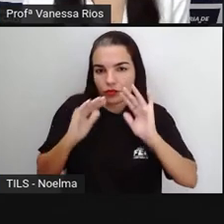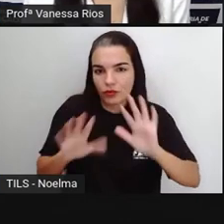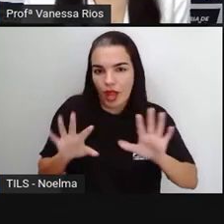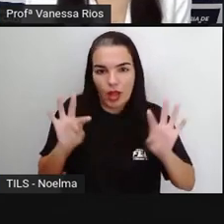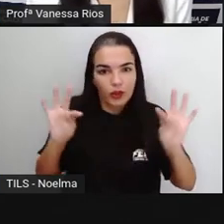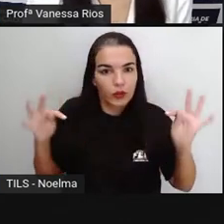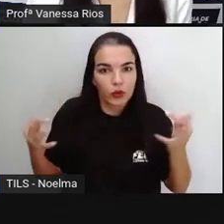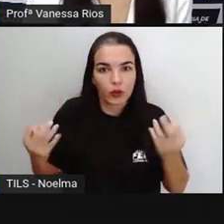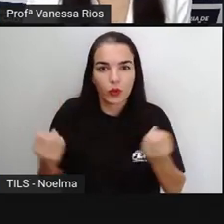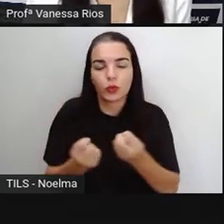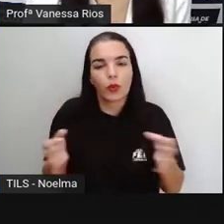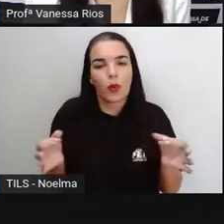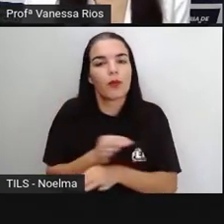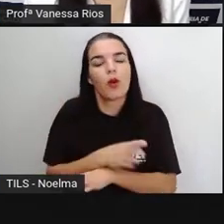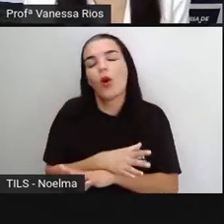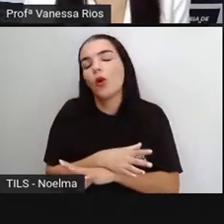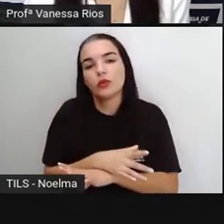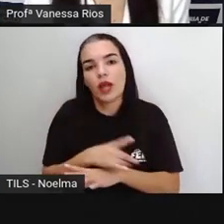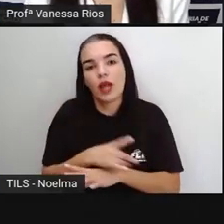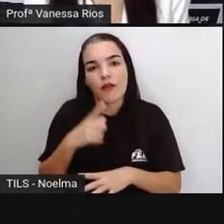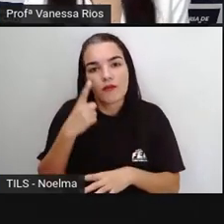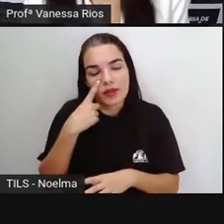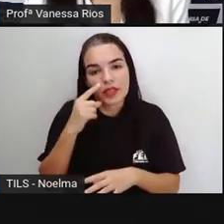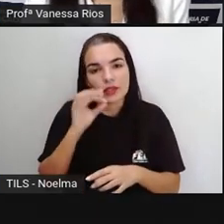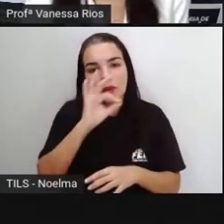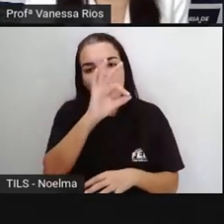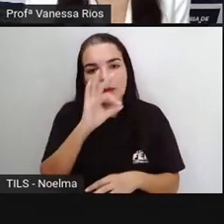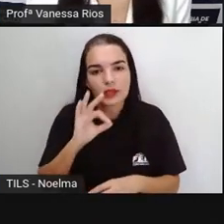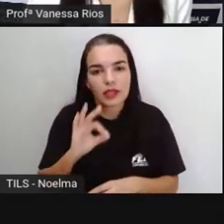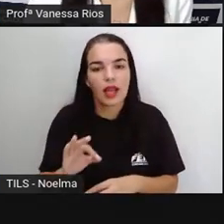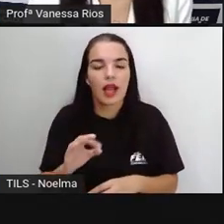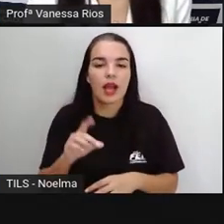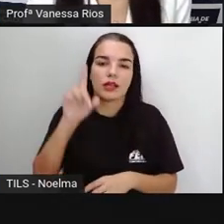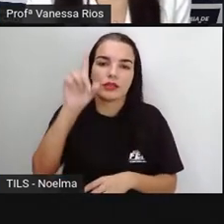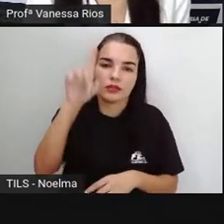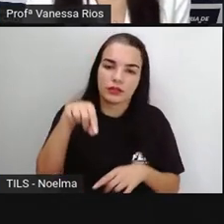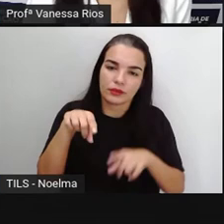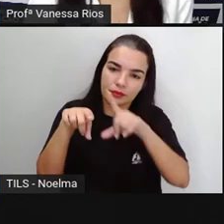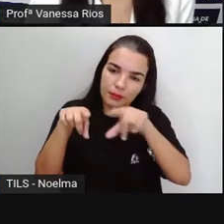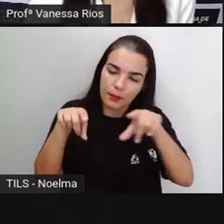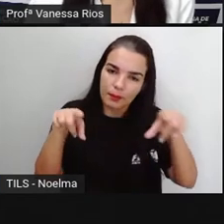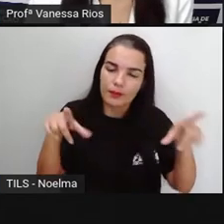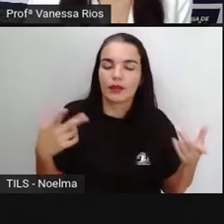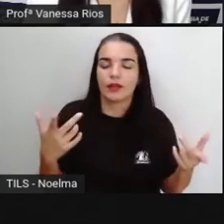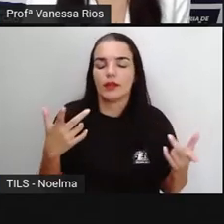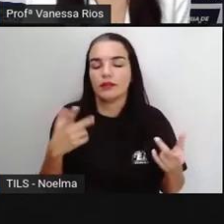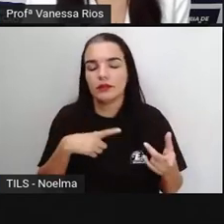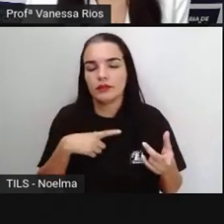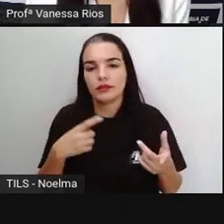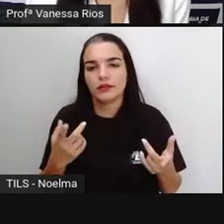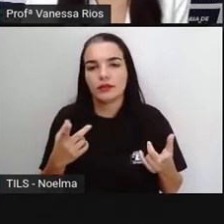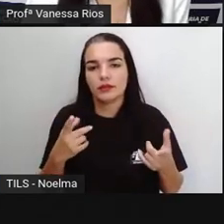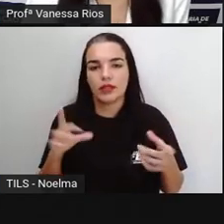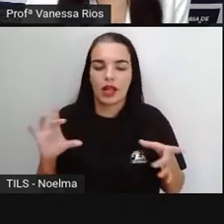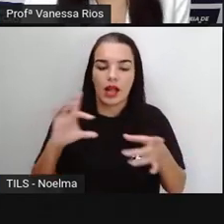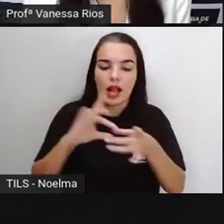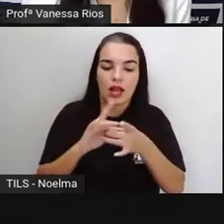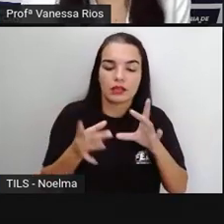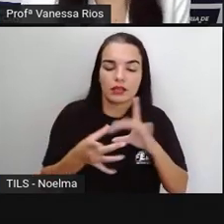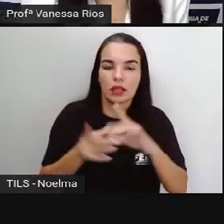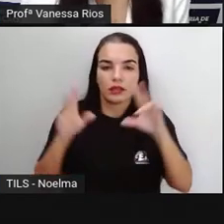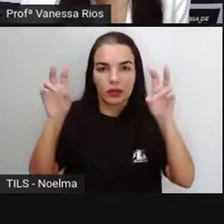completa, observando dados, observando números, que estão relacionados ao assunto que está sendo